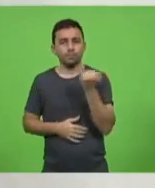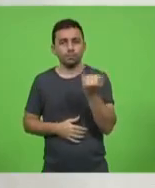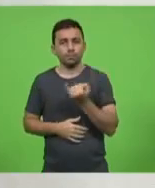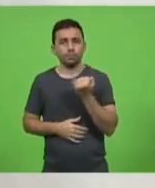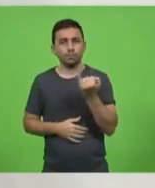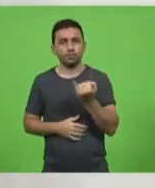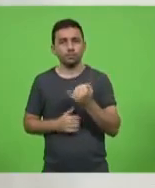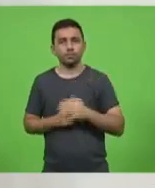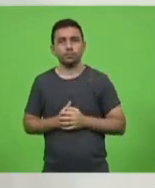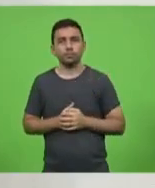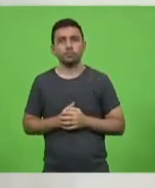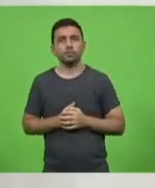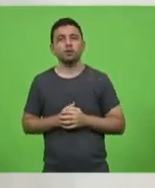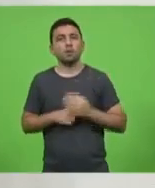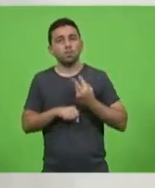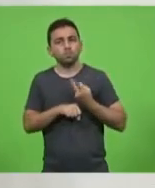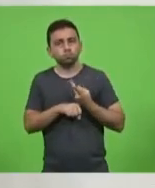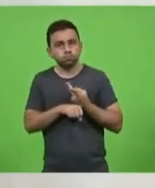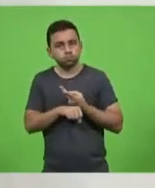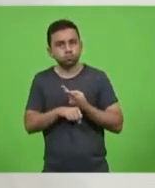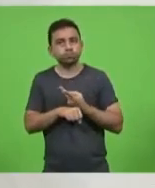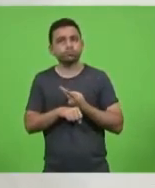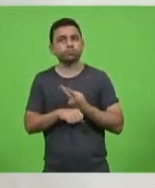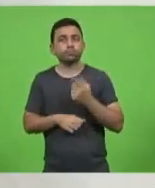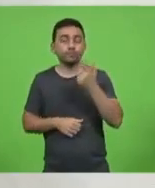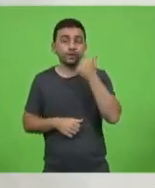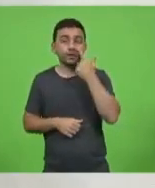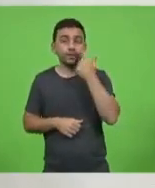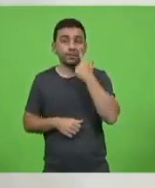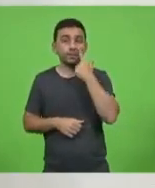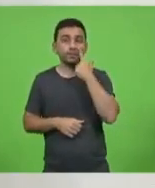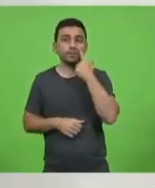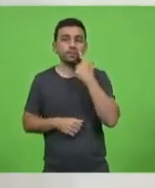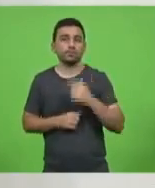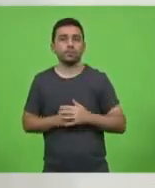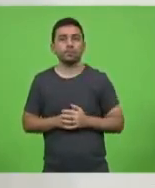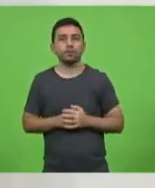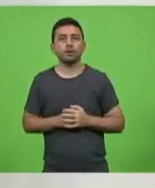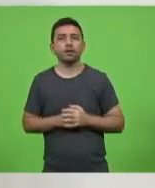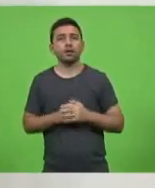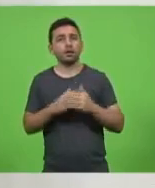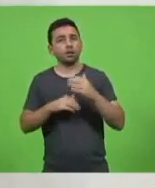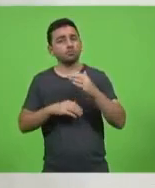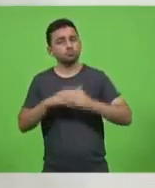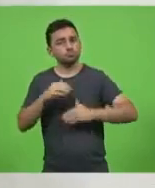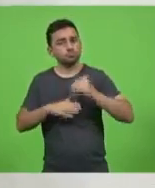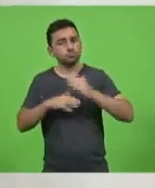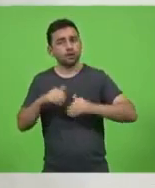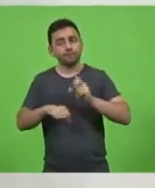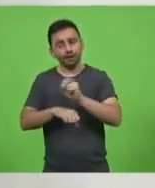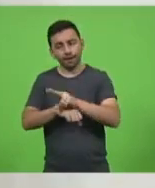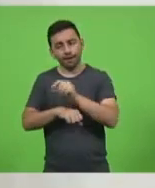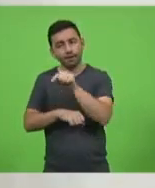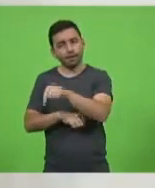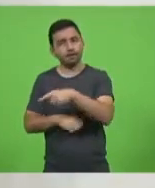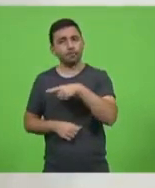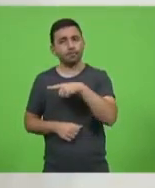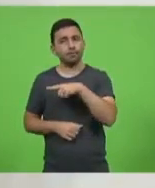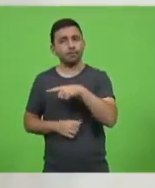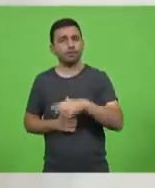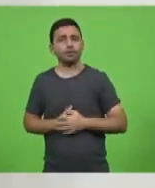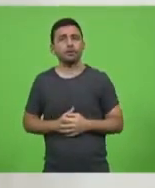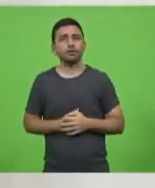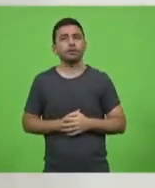que se procure ou procurem melhor essas vagas de oportunidade. Não tem coisa